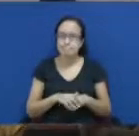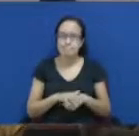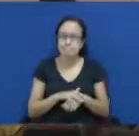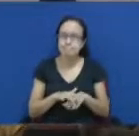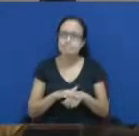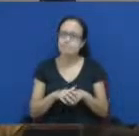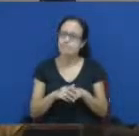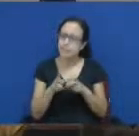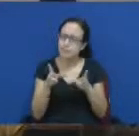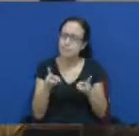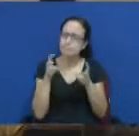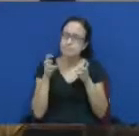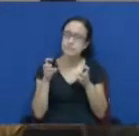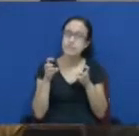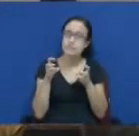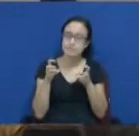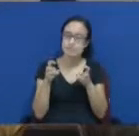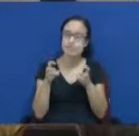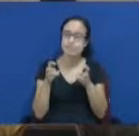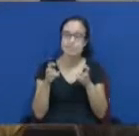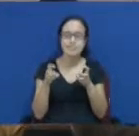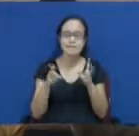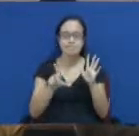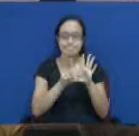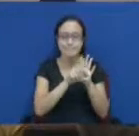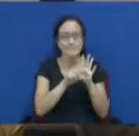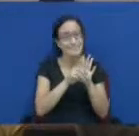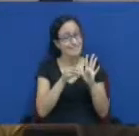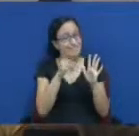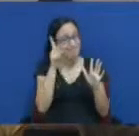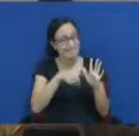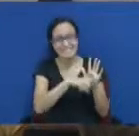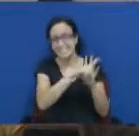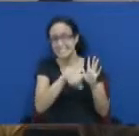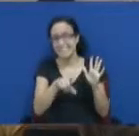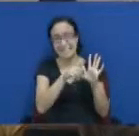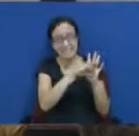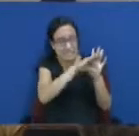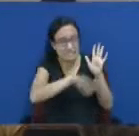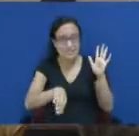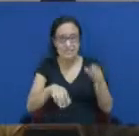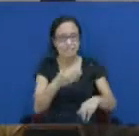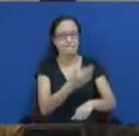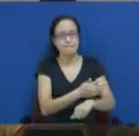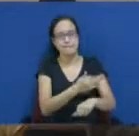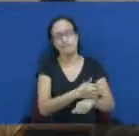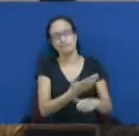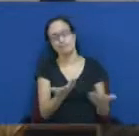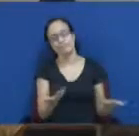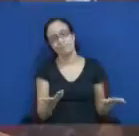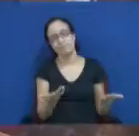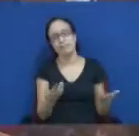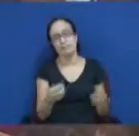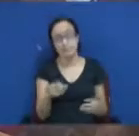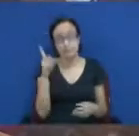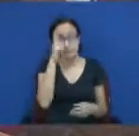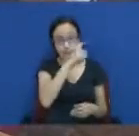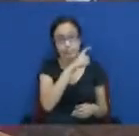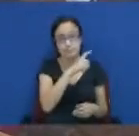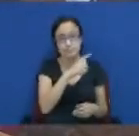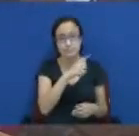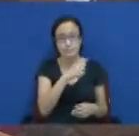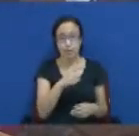a situação do cancelamento. Como a Anice bem comentou, a questão da venda dos 10 dias de férias é algo que,